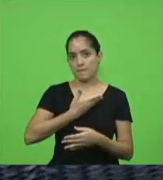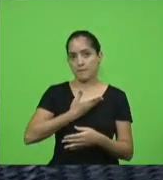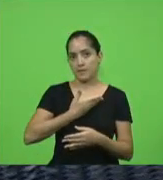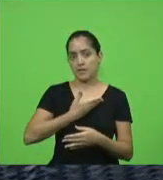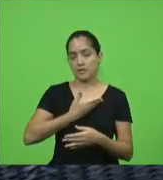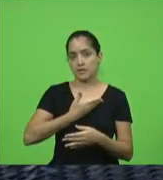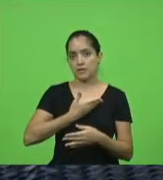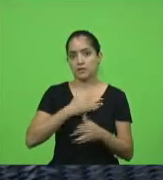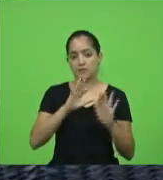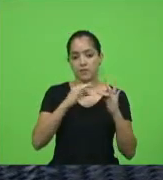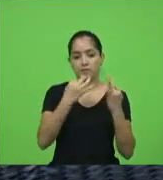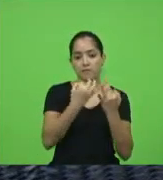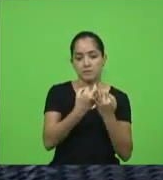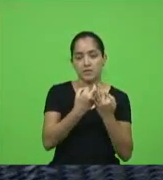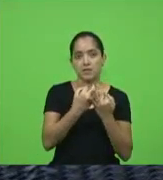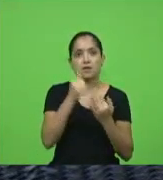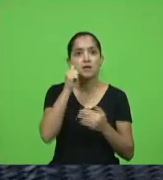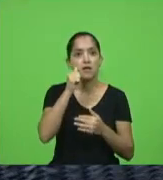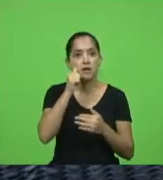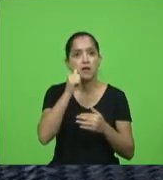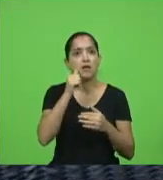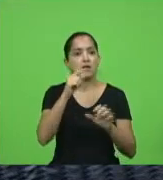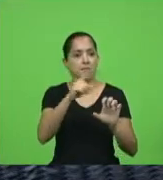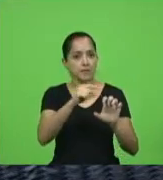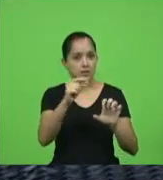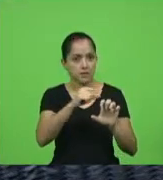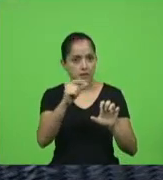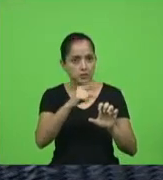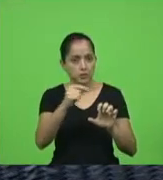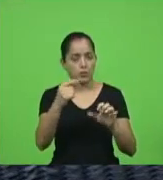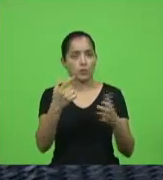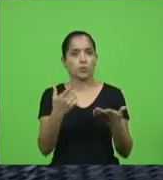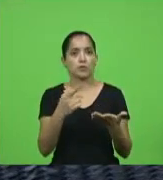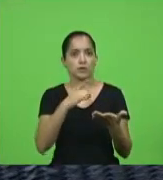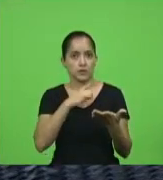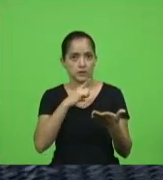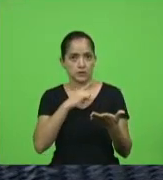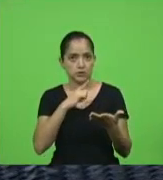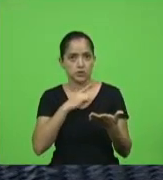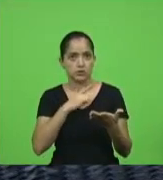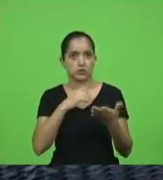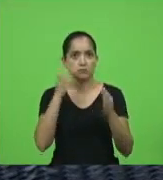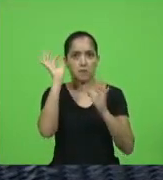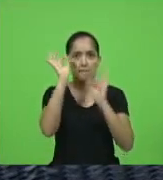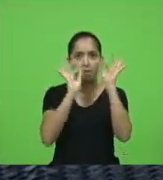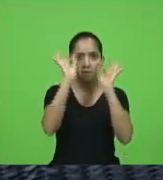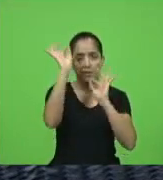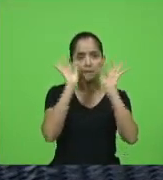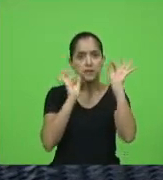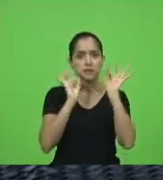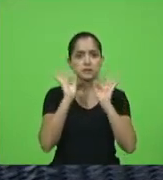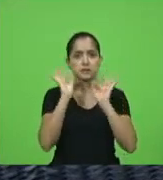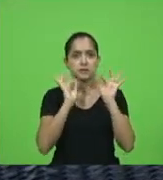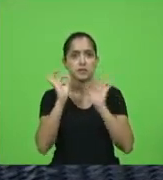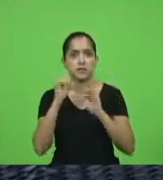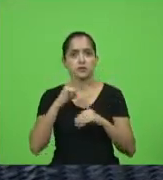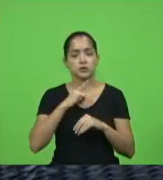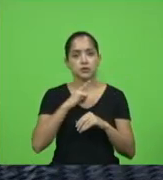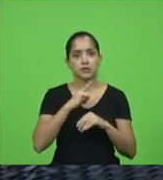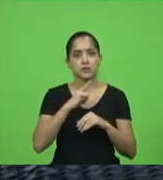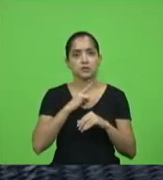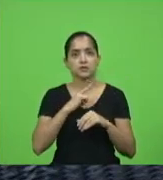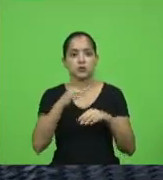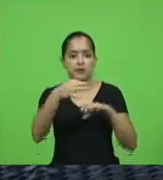que era uma empreendedora feminina tinha o salão de estética dela lá aquele de fazer um negócio da